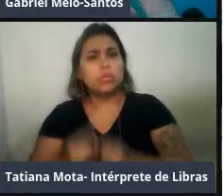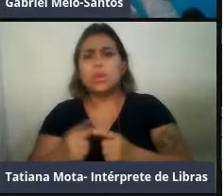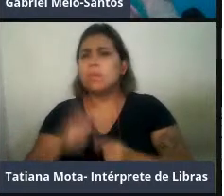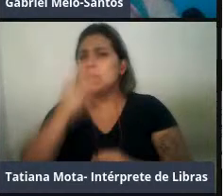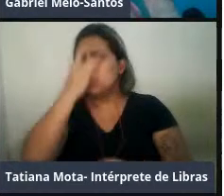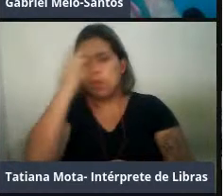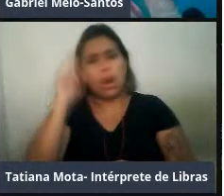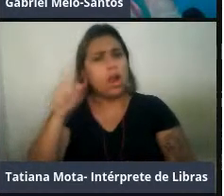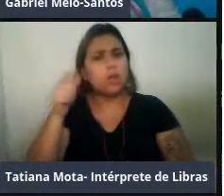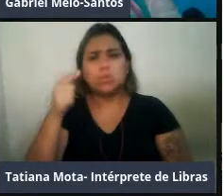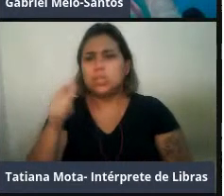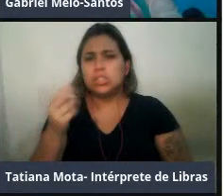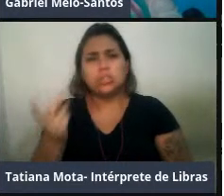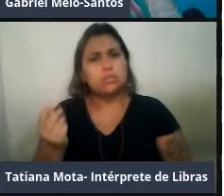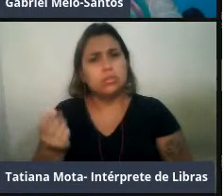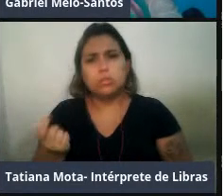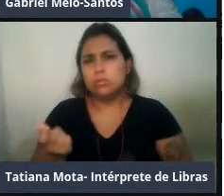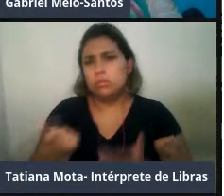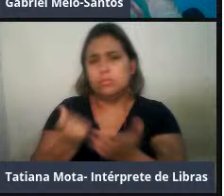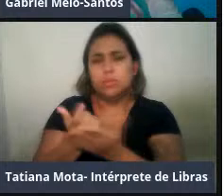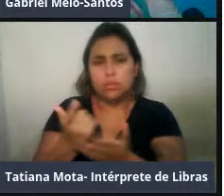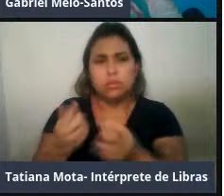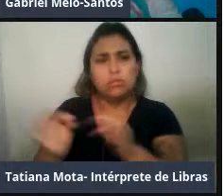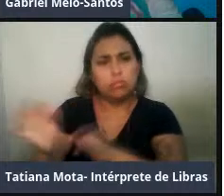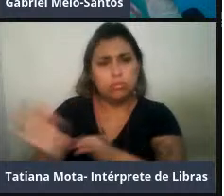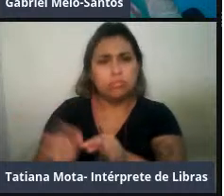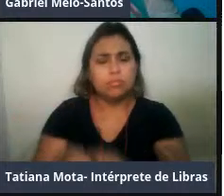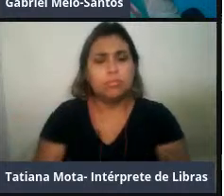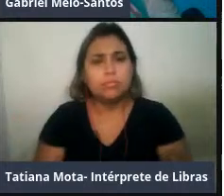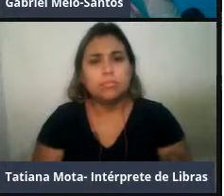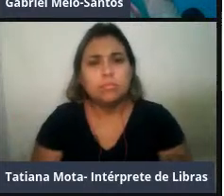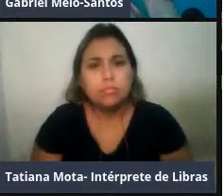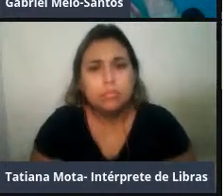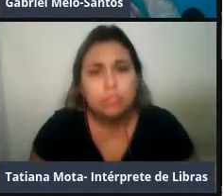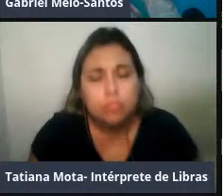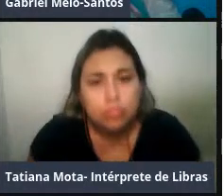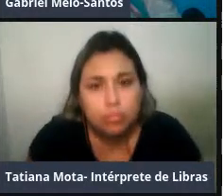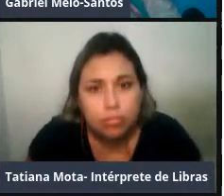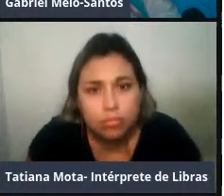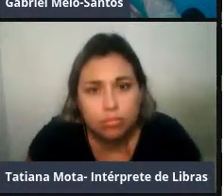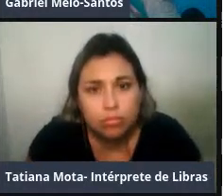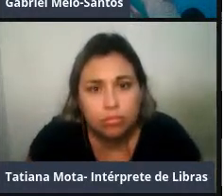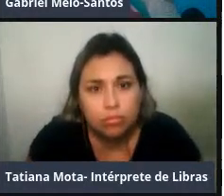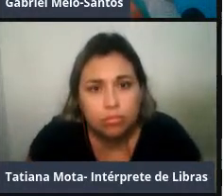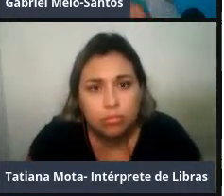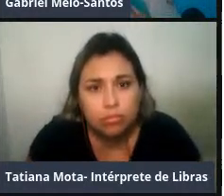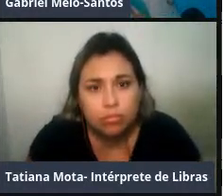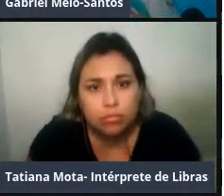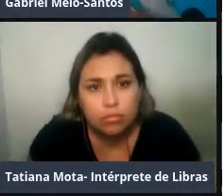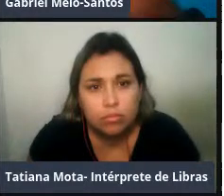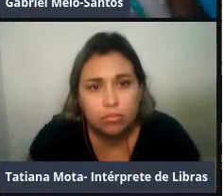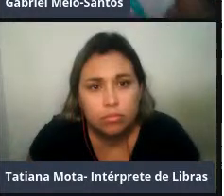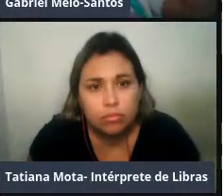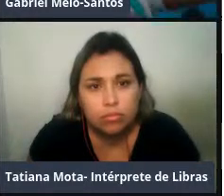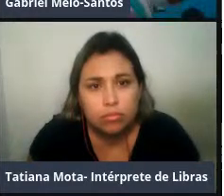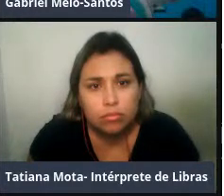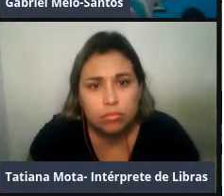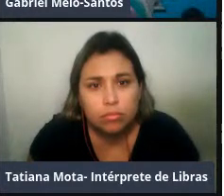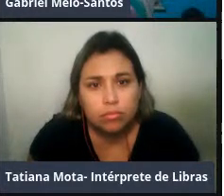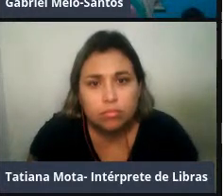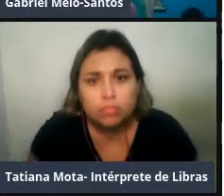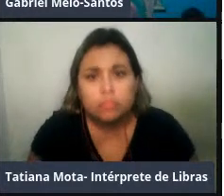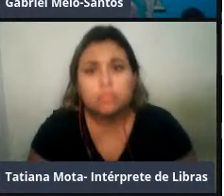dar comida e os cuidados necessários para o animal e o ímpar se prontificou a